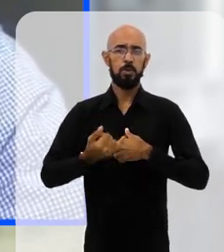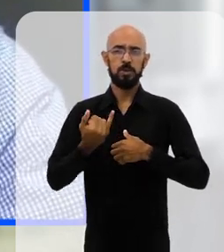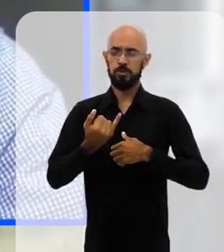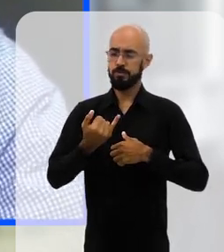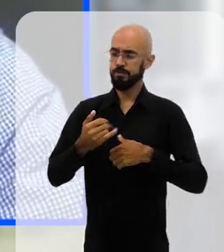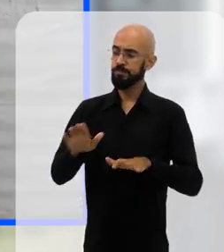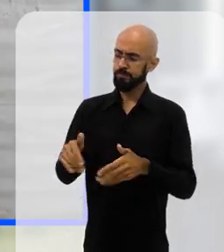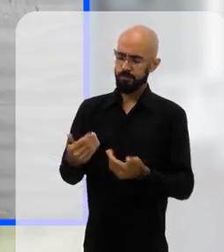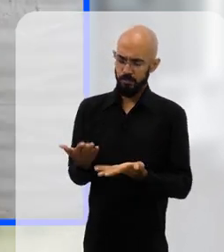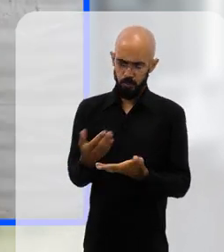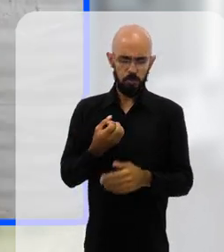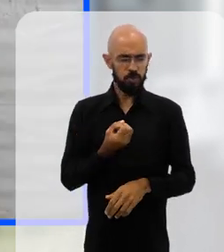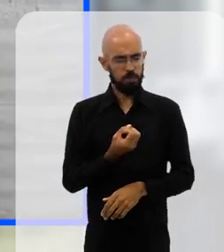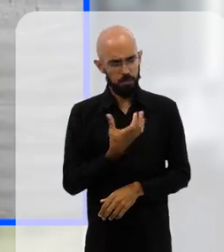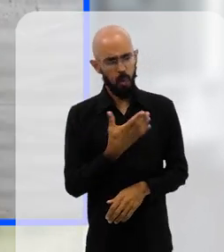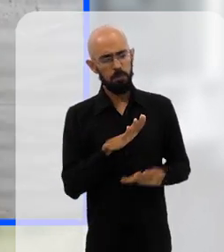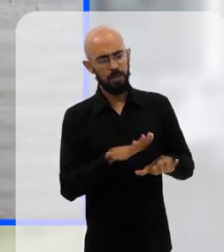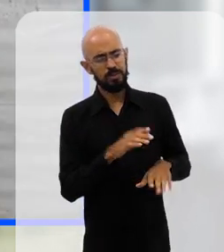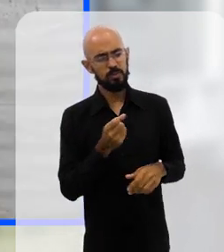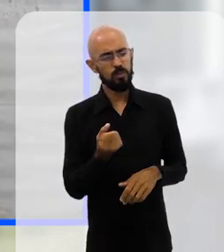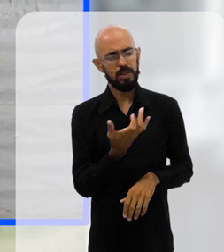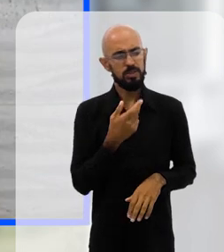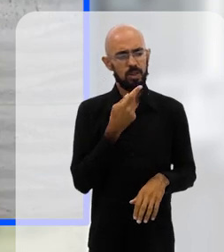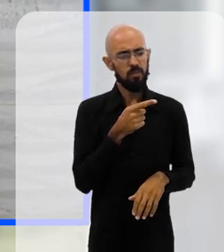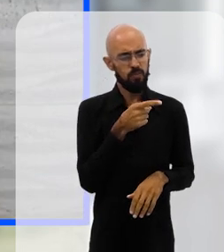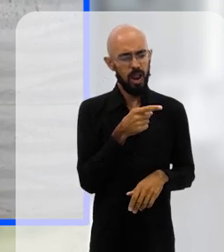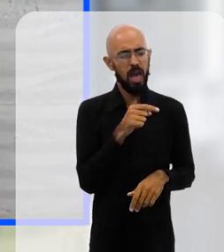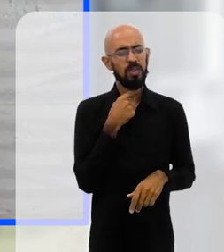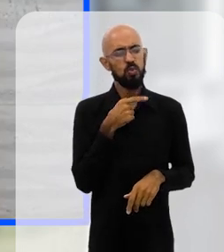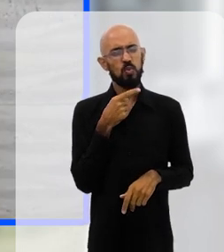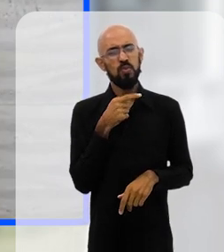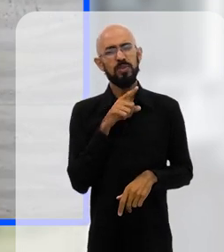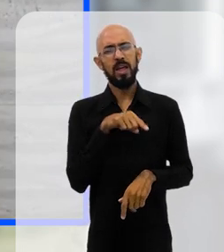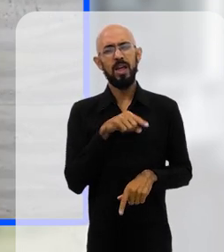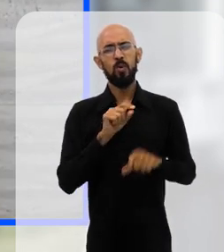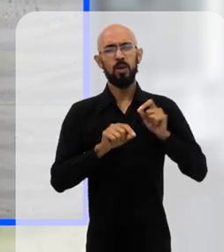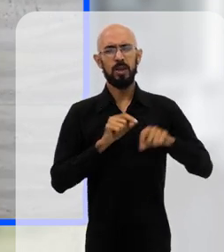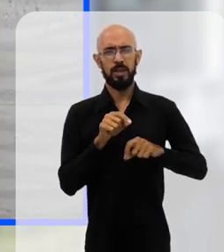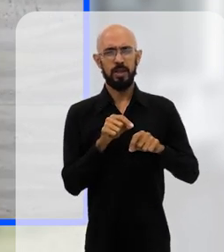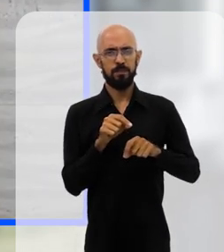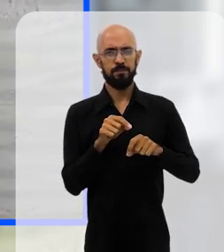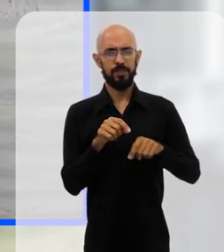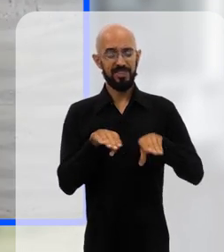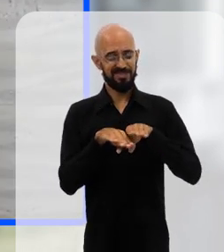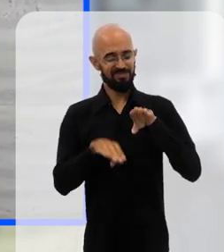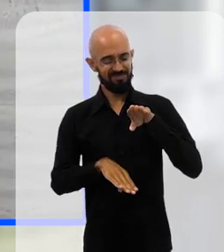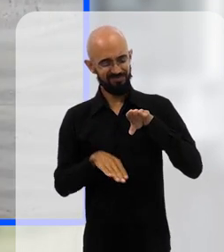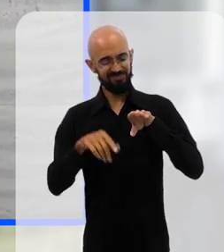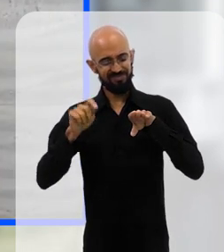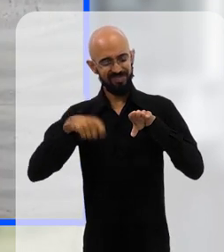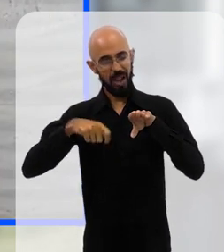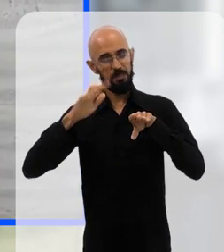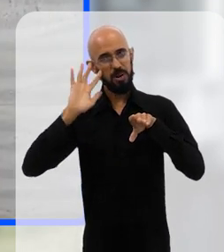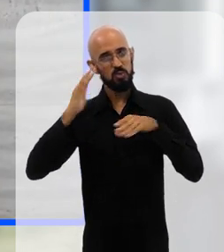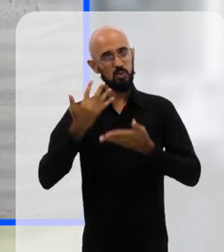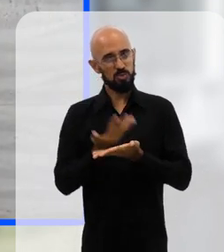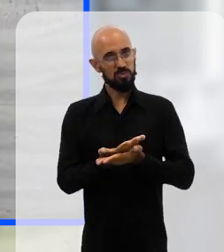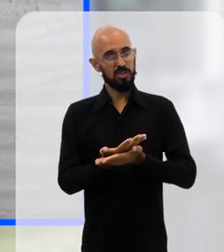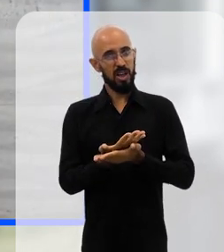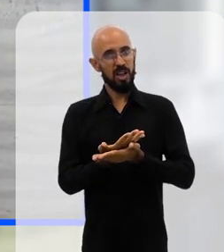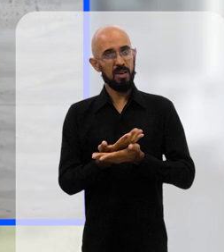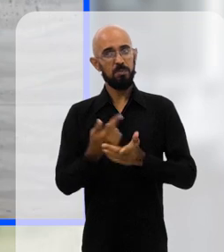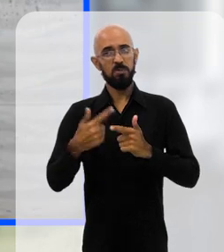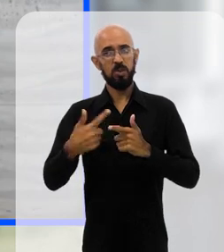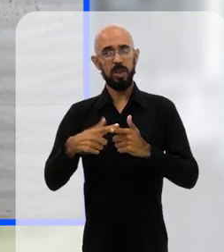Pois é, Jefferson, e quando a gente fala nisso, a pergunta que fica é, a desigualdade tem solução? Porque a gente